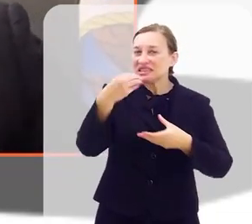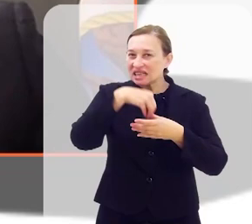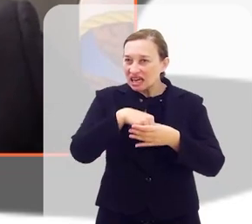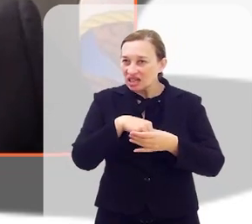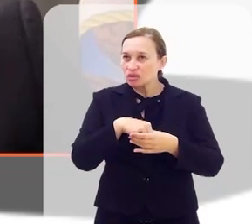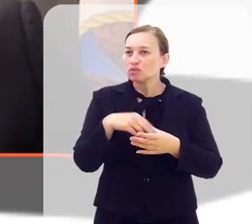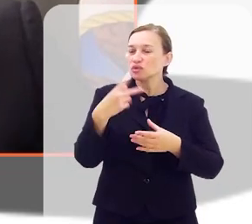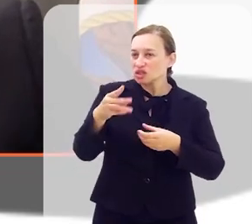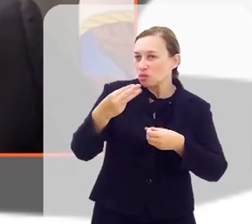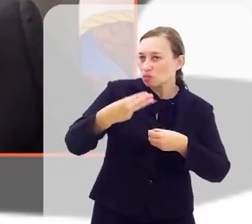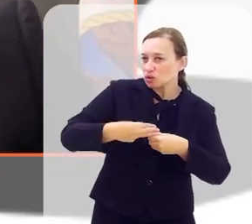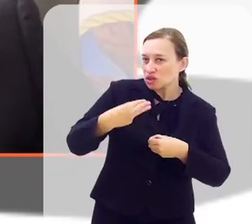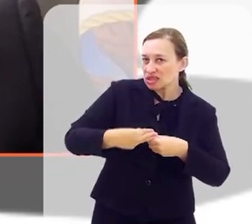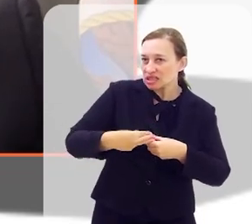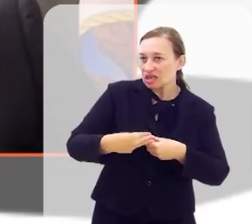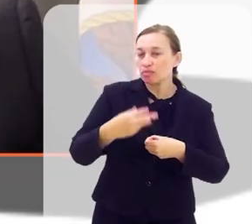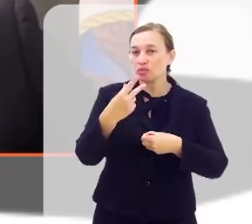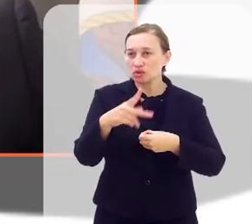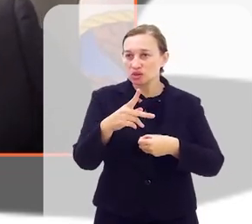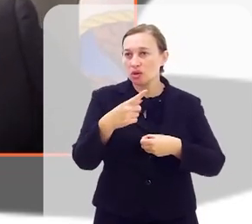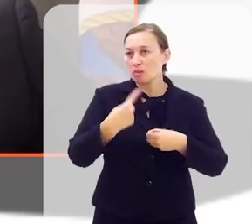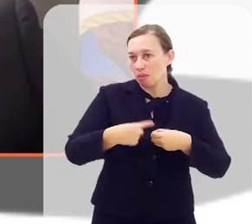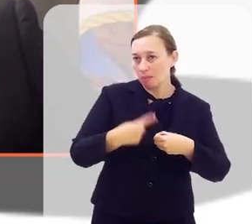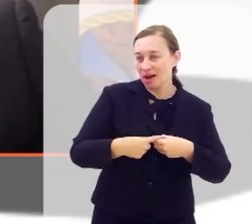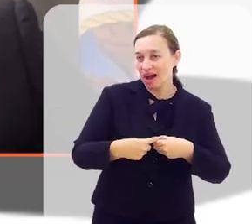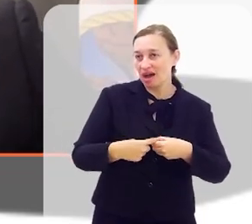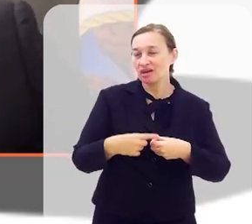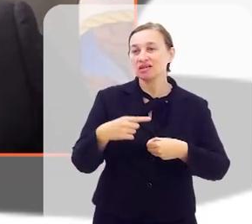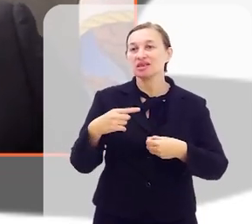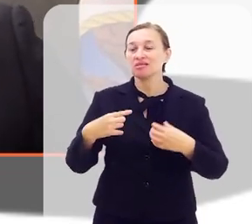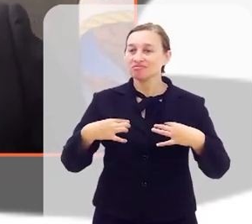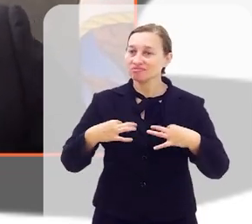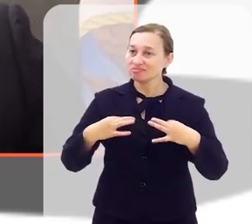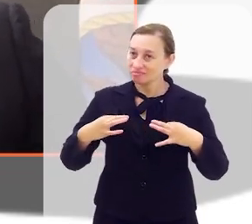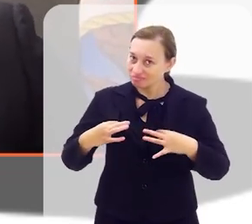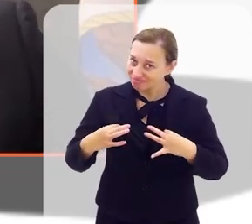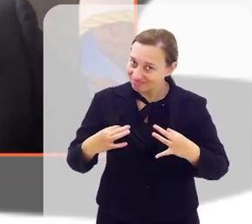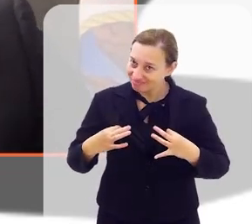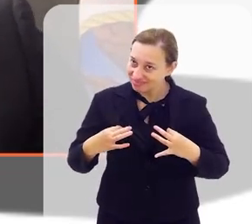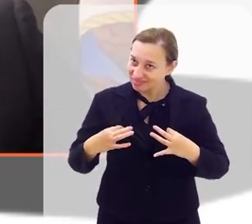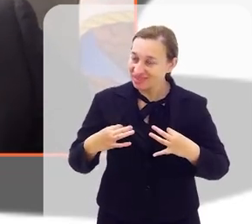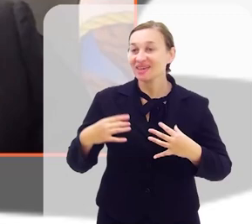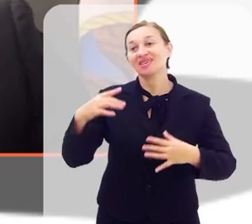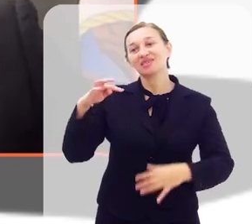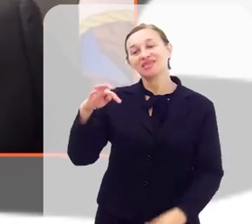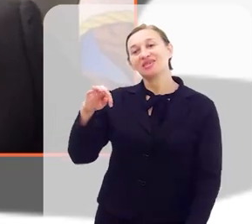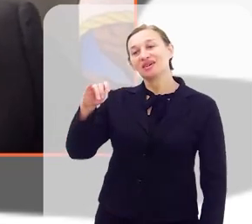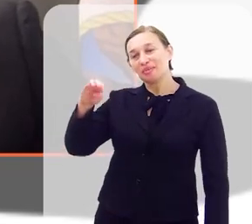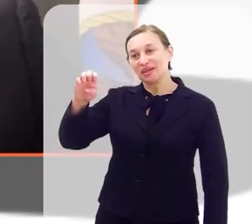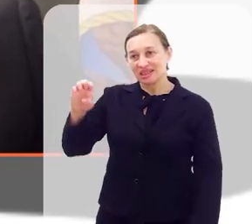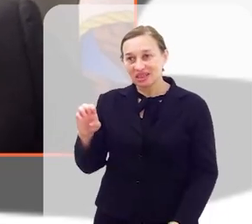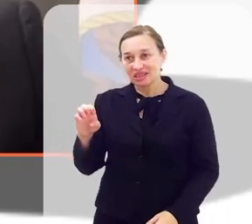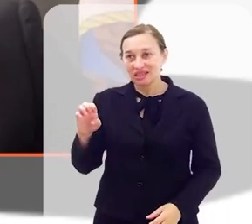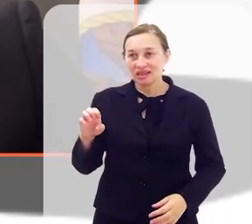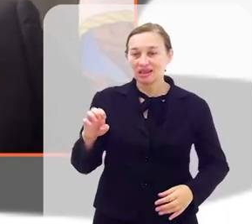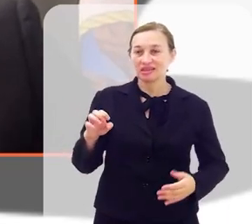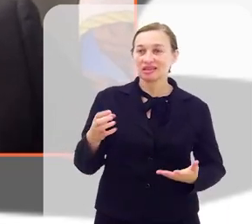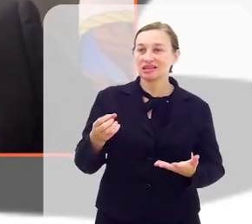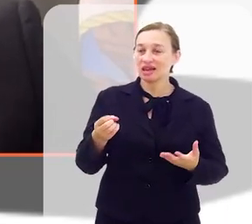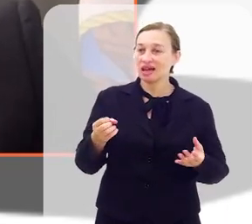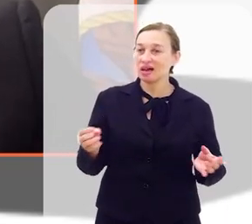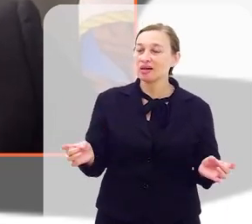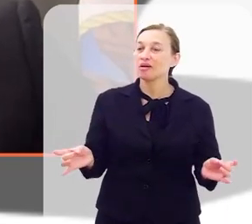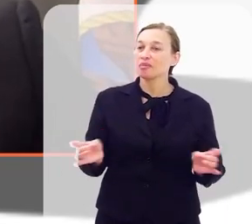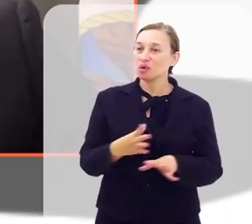dentro do seu município, dentro do seu barco, o nosso gabinete sempre será uma ouvidoria para a população fluminense.